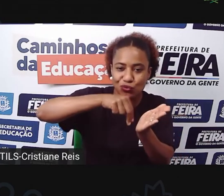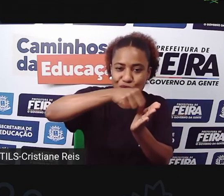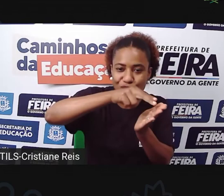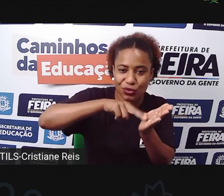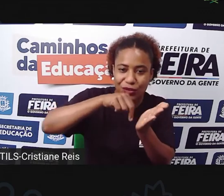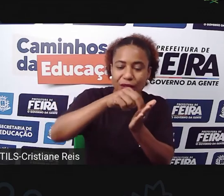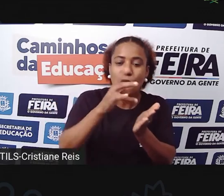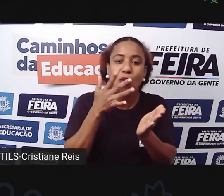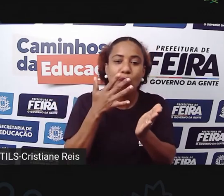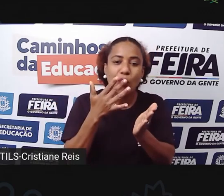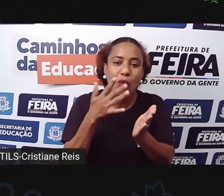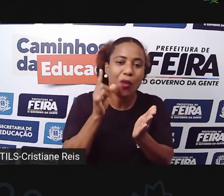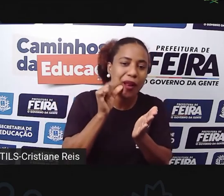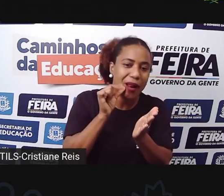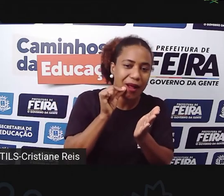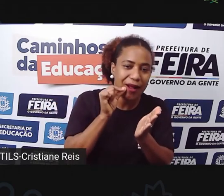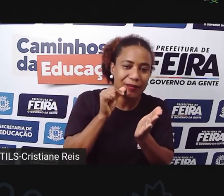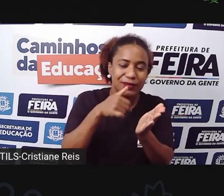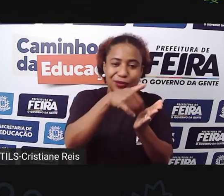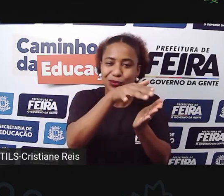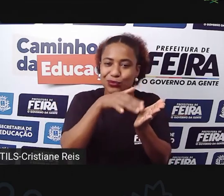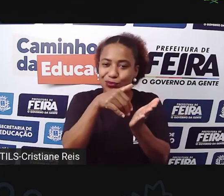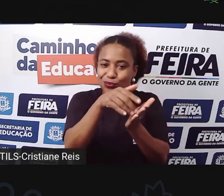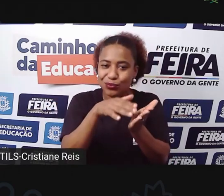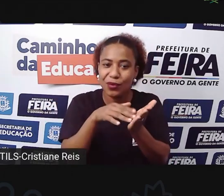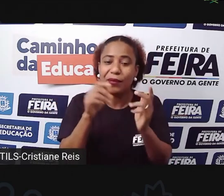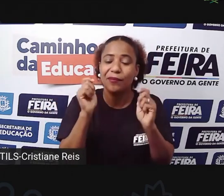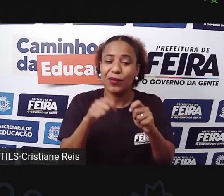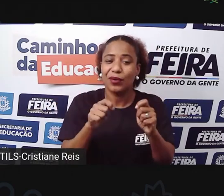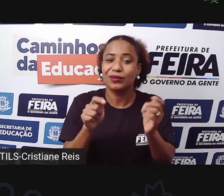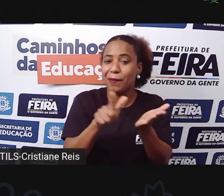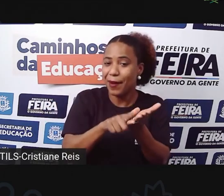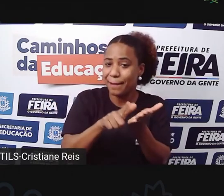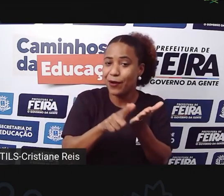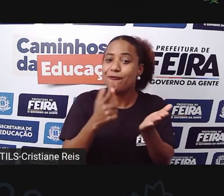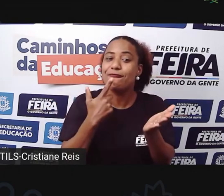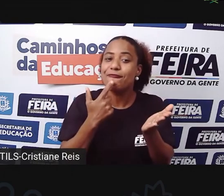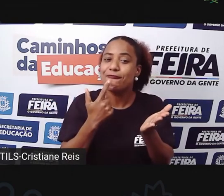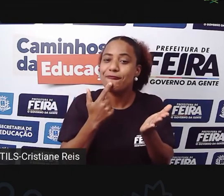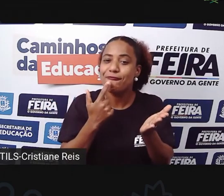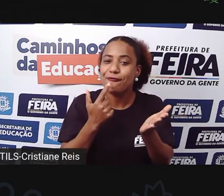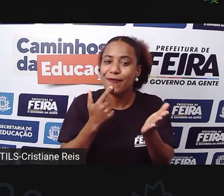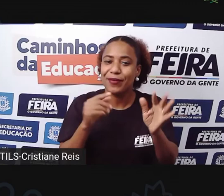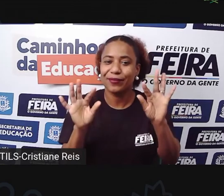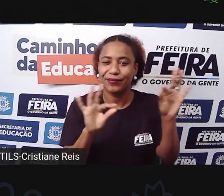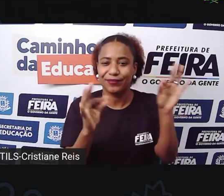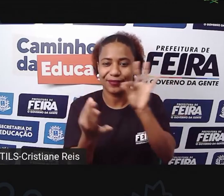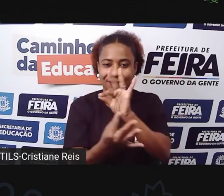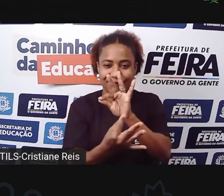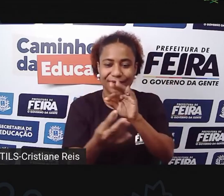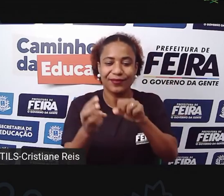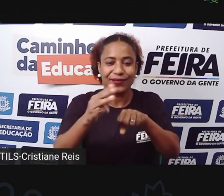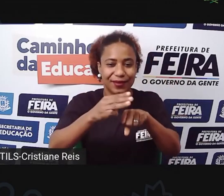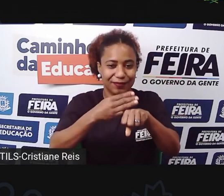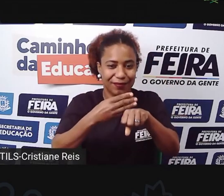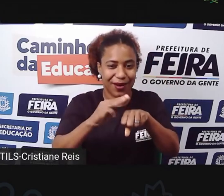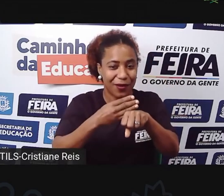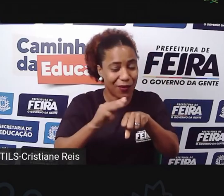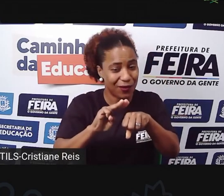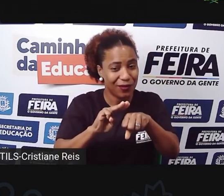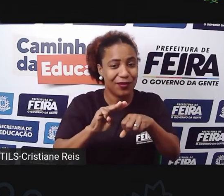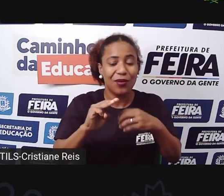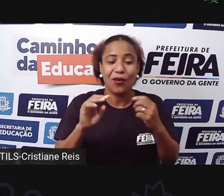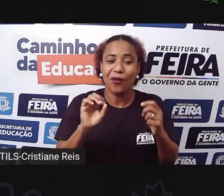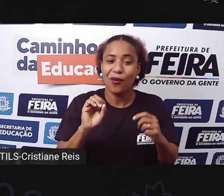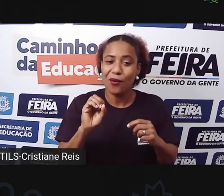cor, né? Você pode já usar já um papel vermelho, né? Que tenha no verso a cor aqui marrom, ou aqui se não tiver